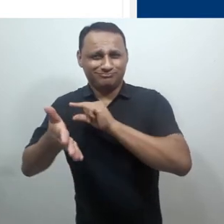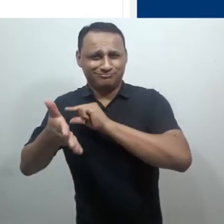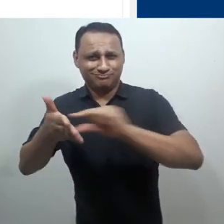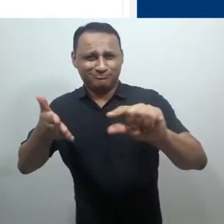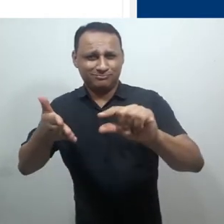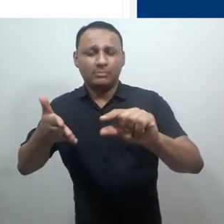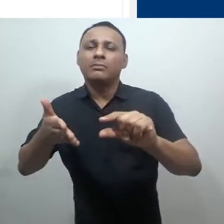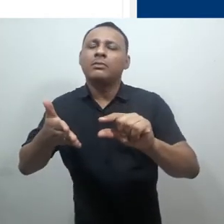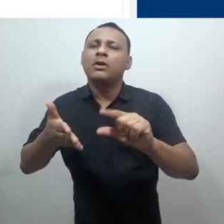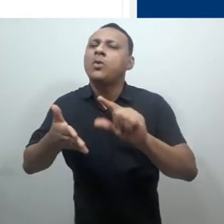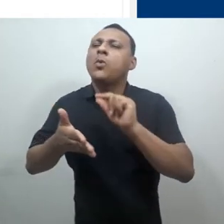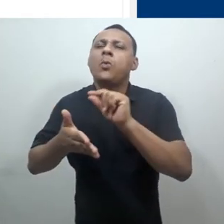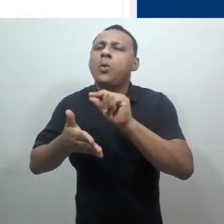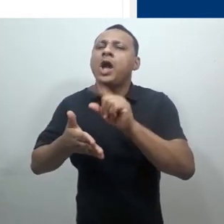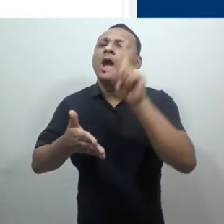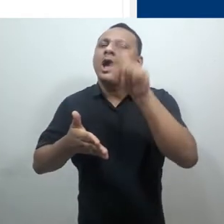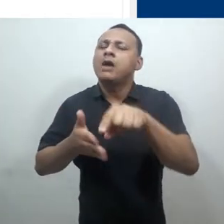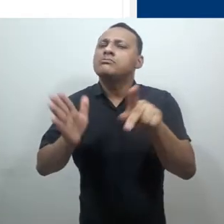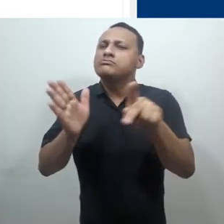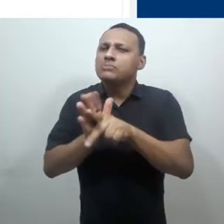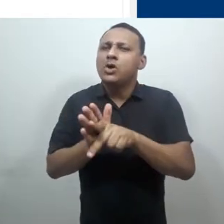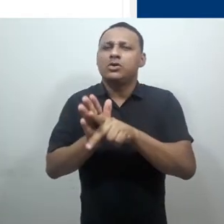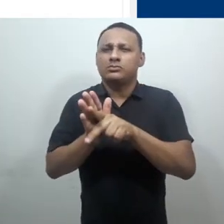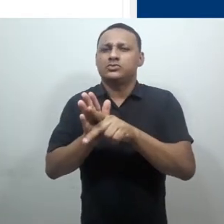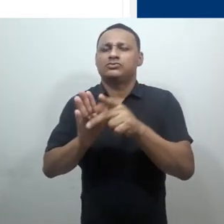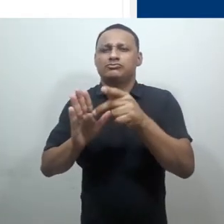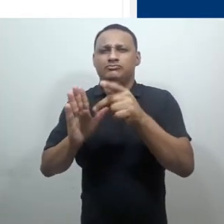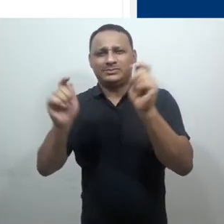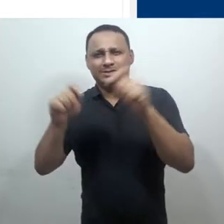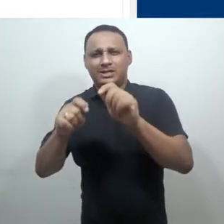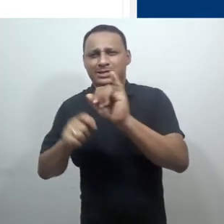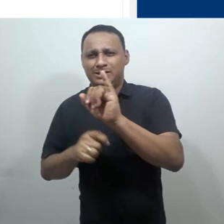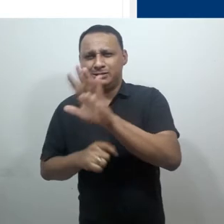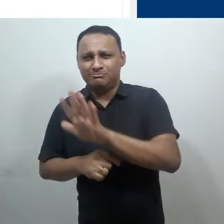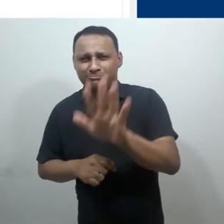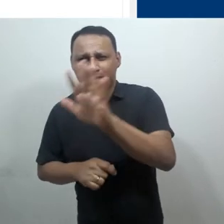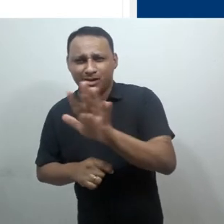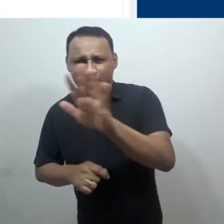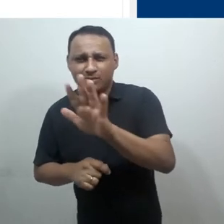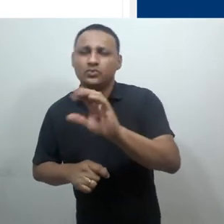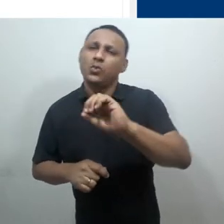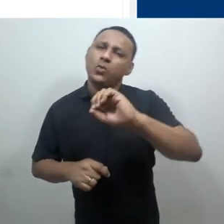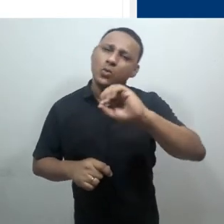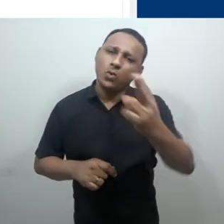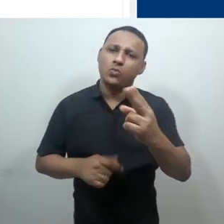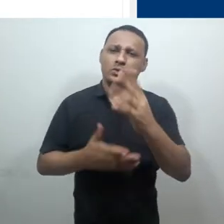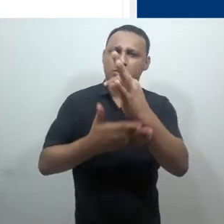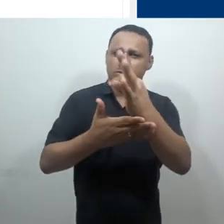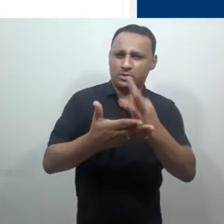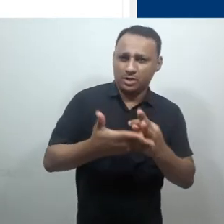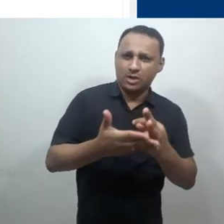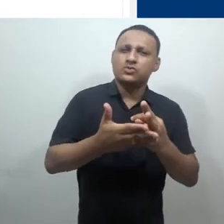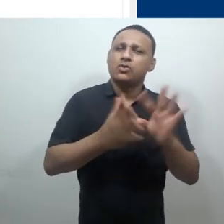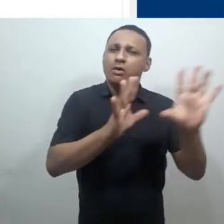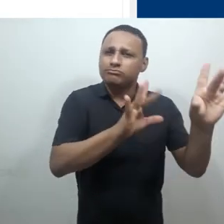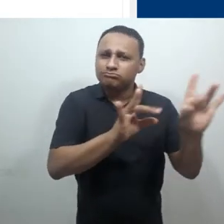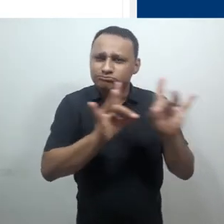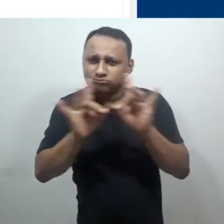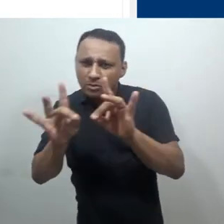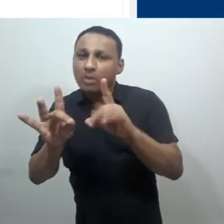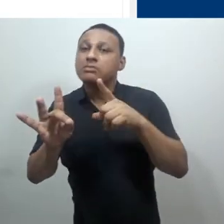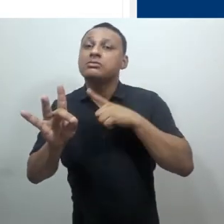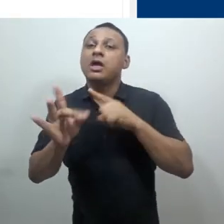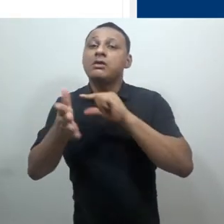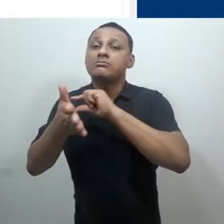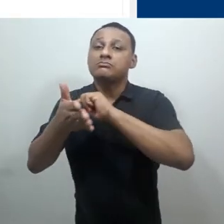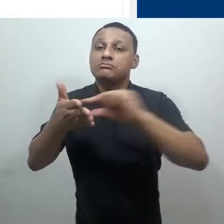texto e imagens que podem ser exibidos dentro do próprio corpo do curso ou disciplina. Como exemplo, no tópico